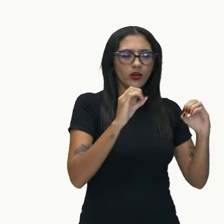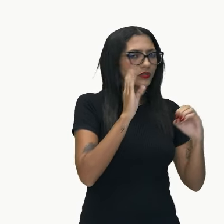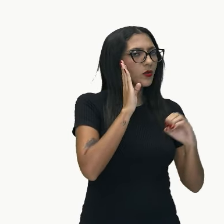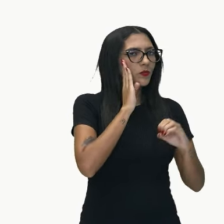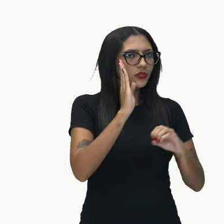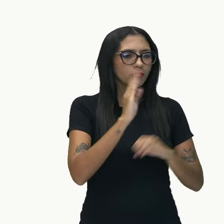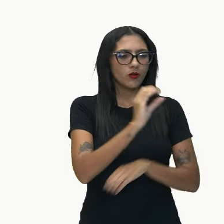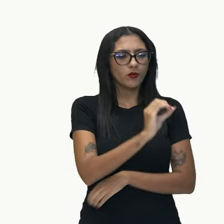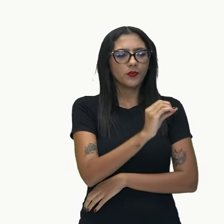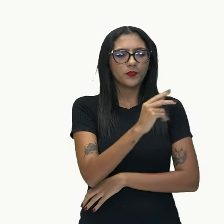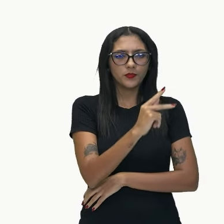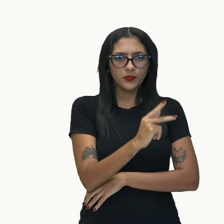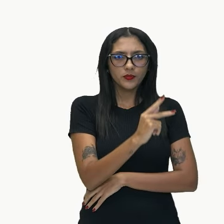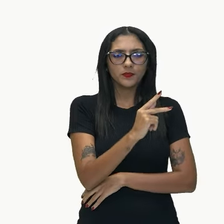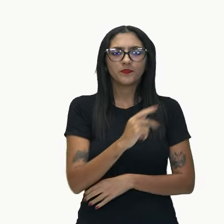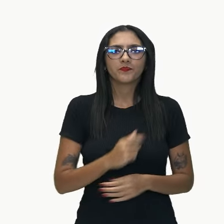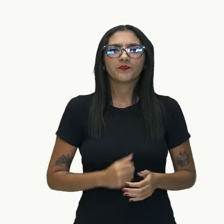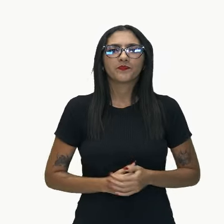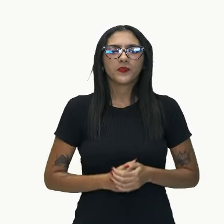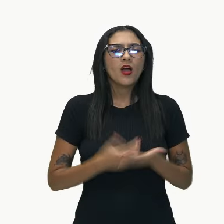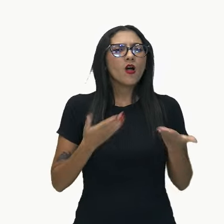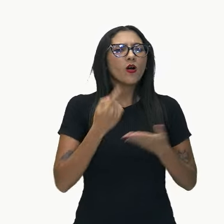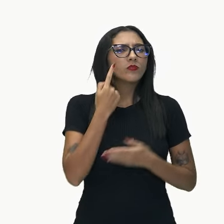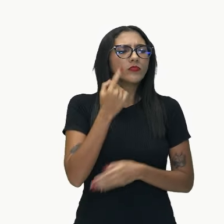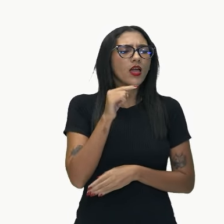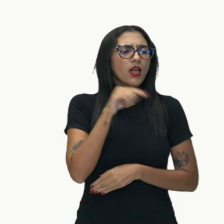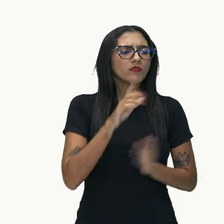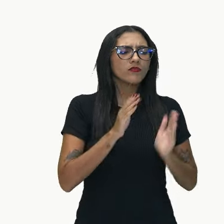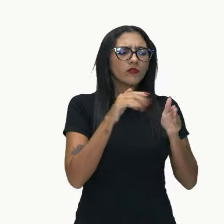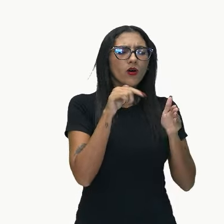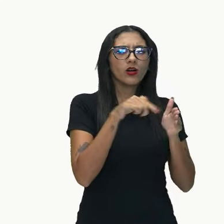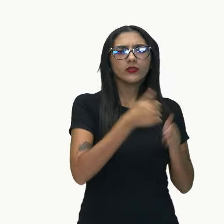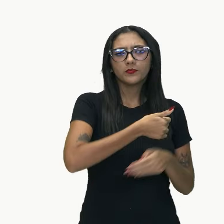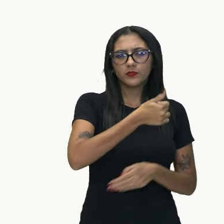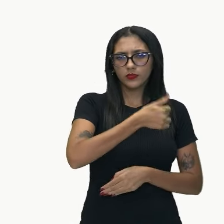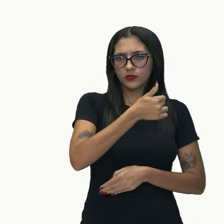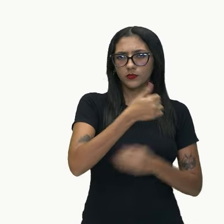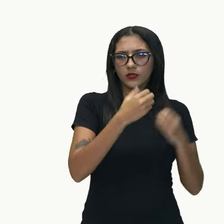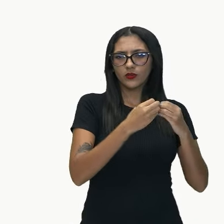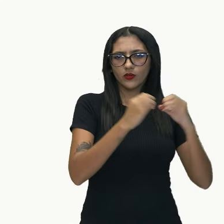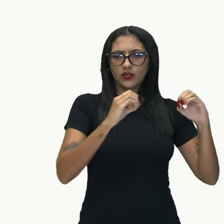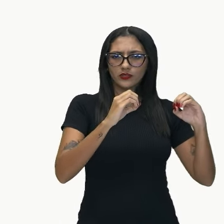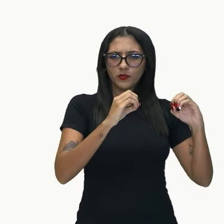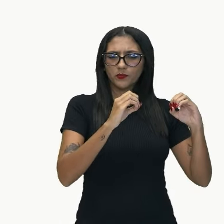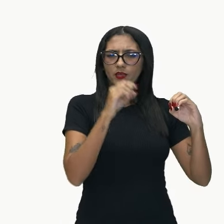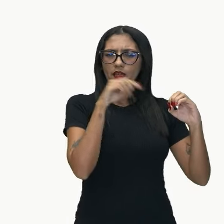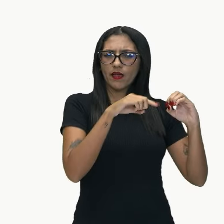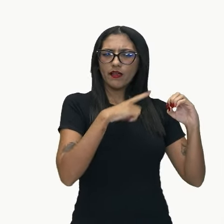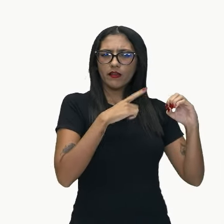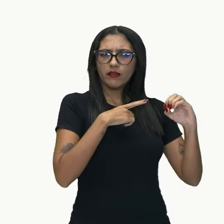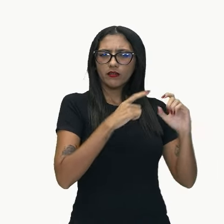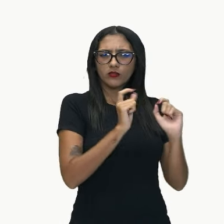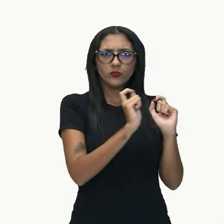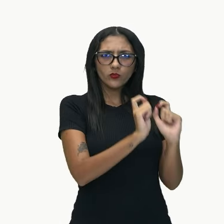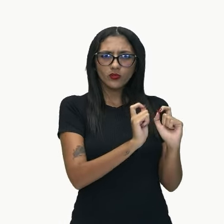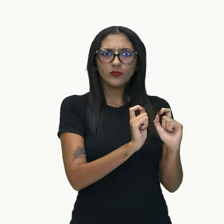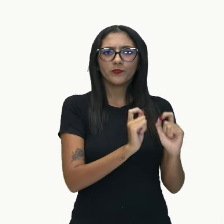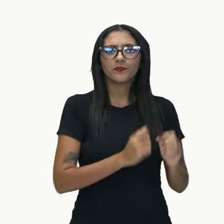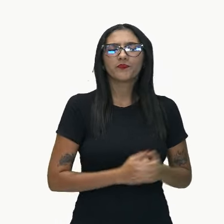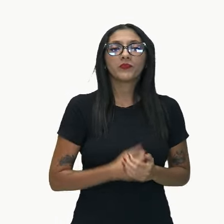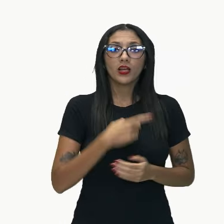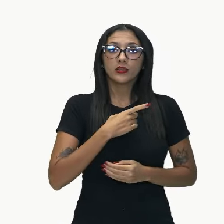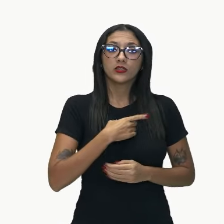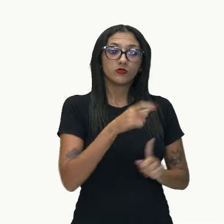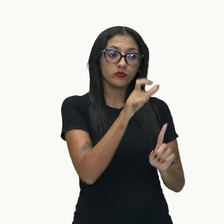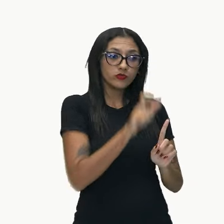vou olhar para essa minha oração principal e vou notar o seguinte, nessa minha oração principal eu tenho sujeito